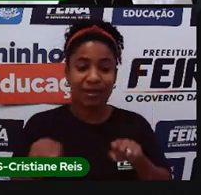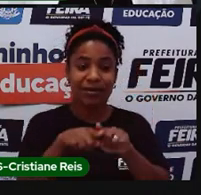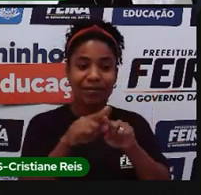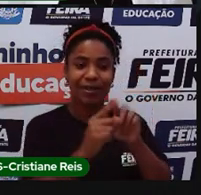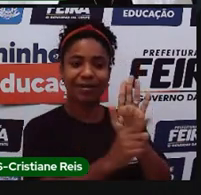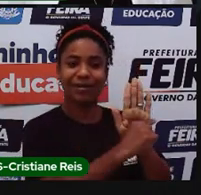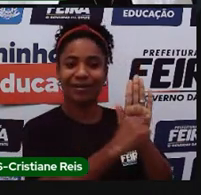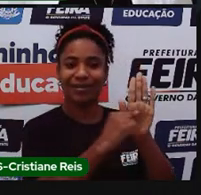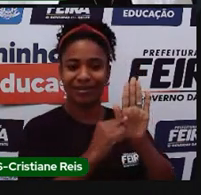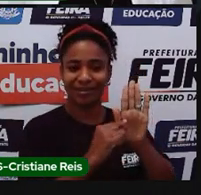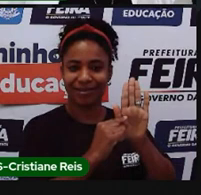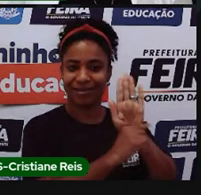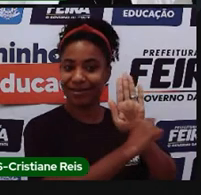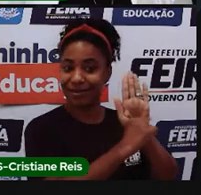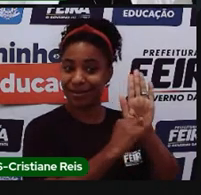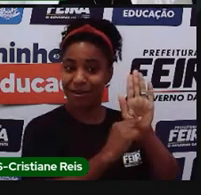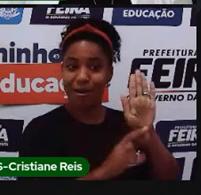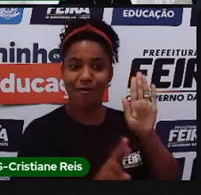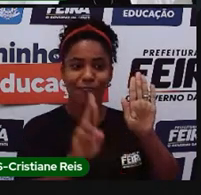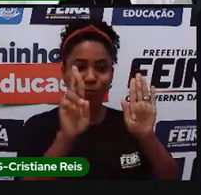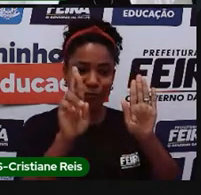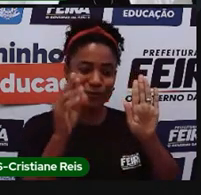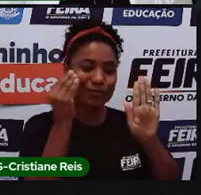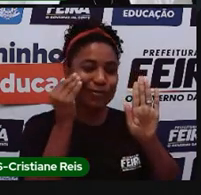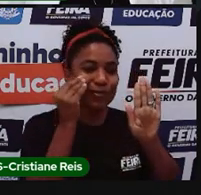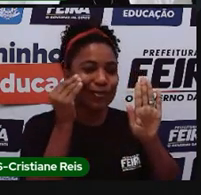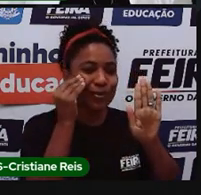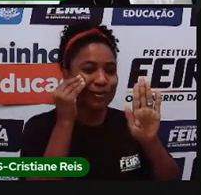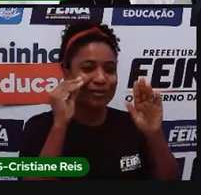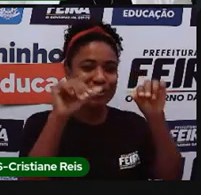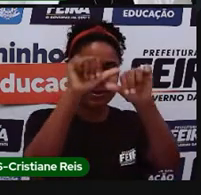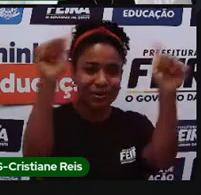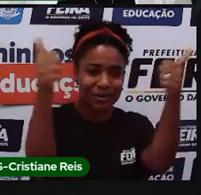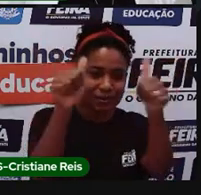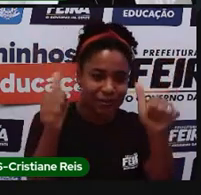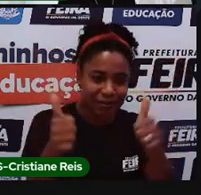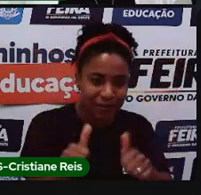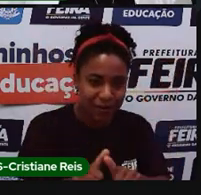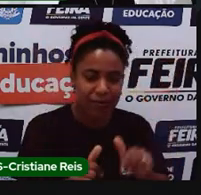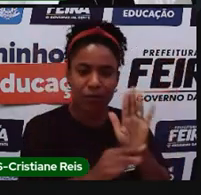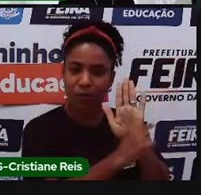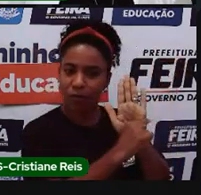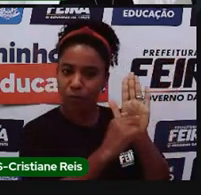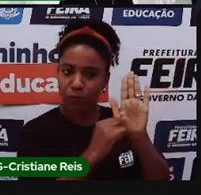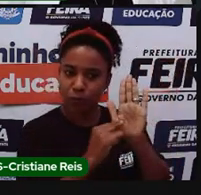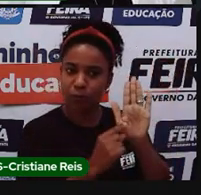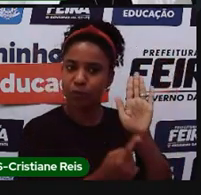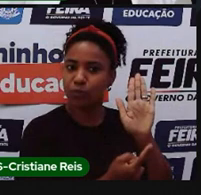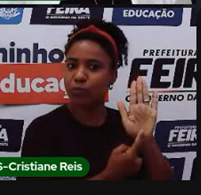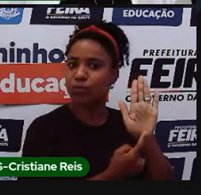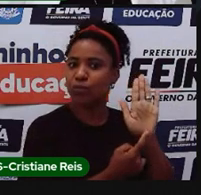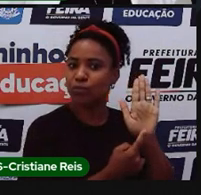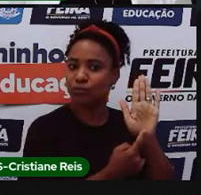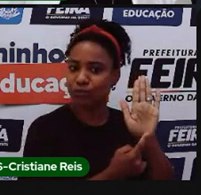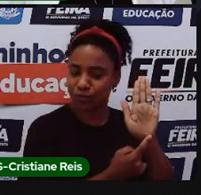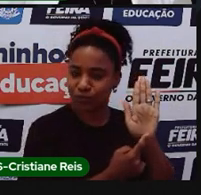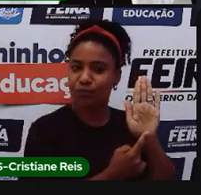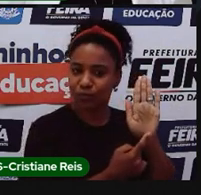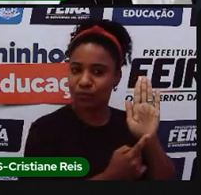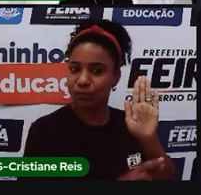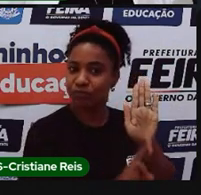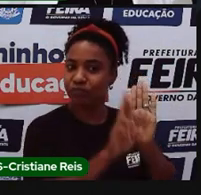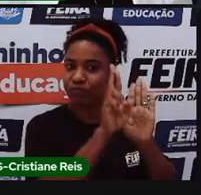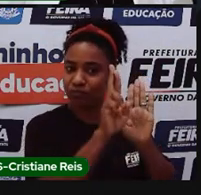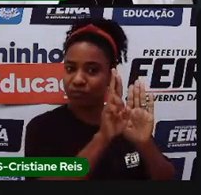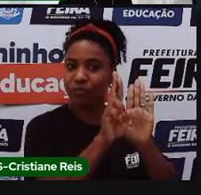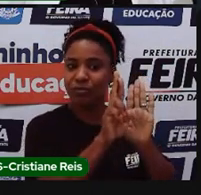dos dados e informações apresentadas no mapa. Se tiver uma coisa errada ali, né, ou tiver alguma coisa, você vai buscar onde? Naquele órgão que foi